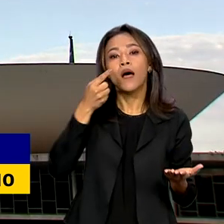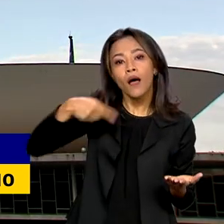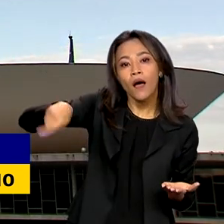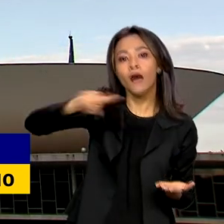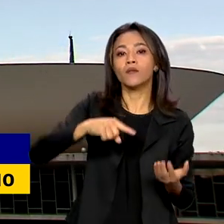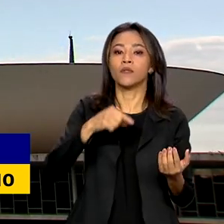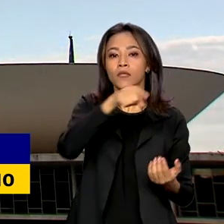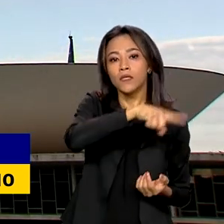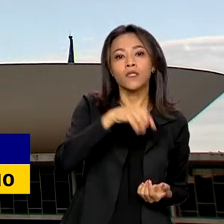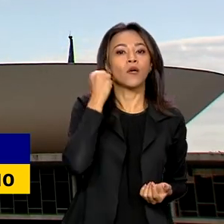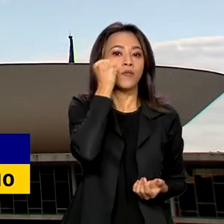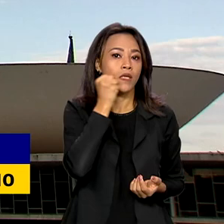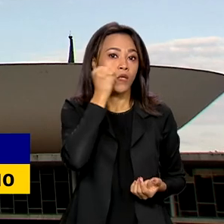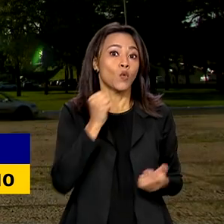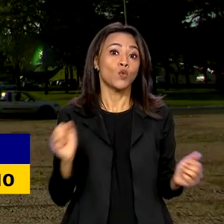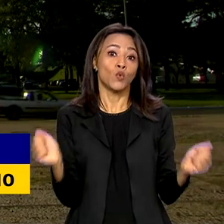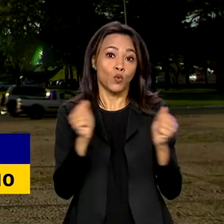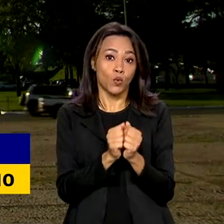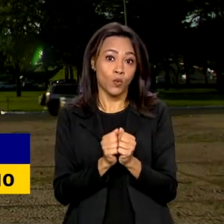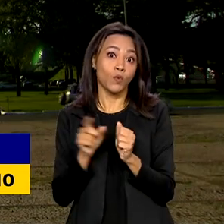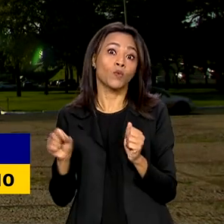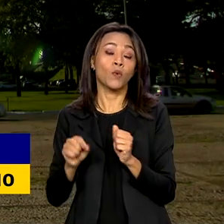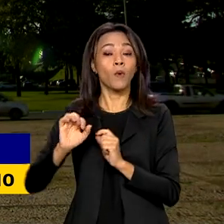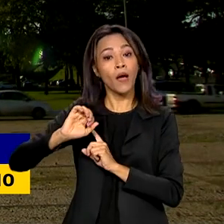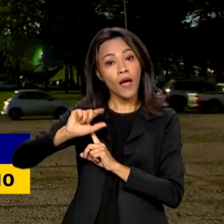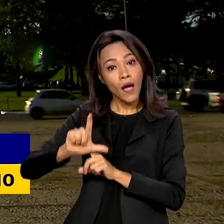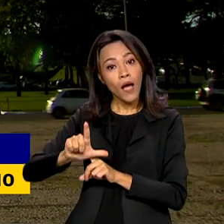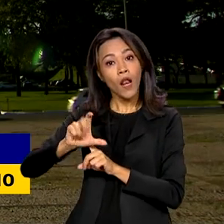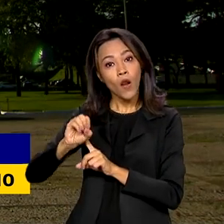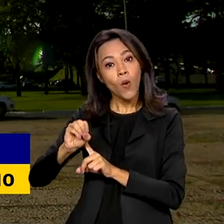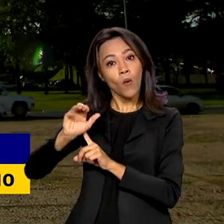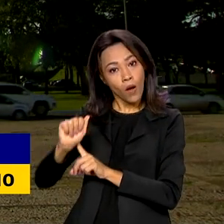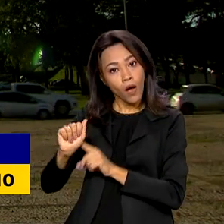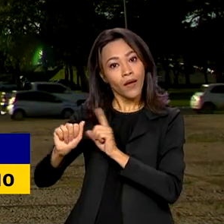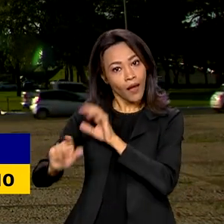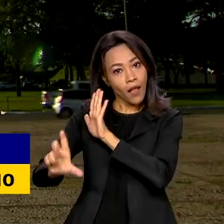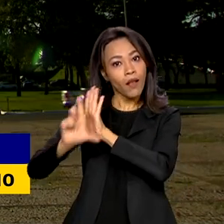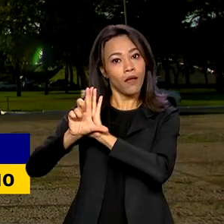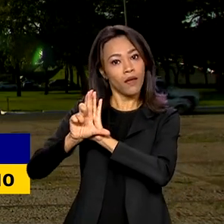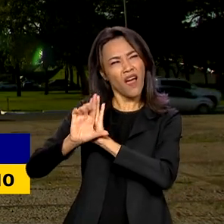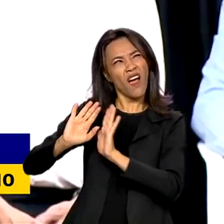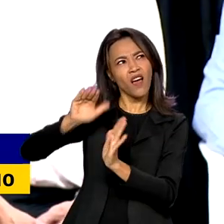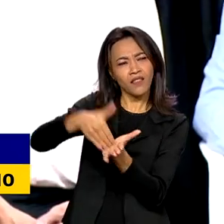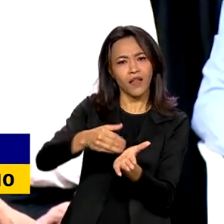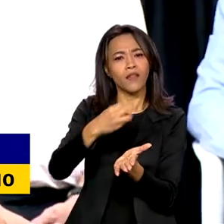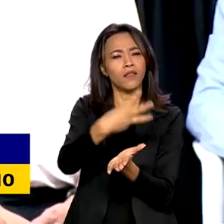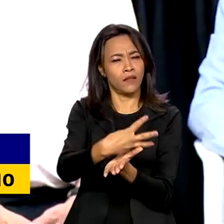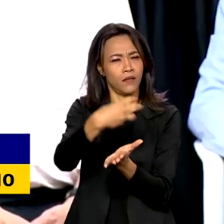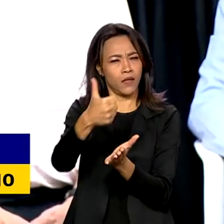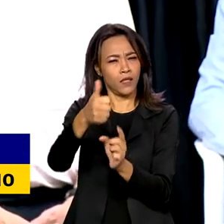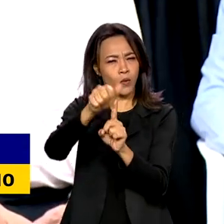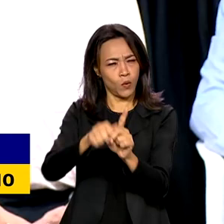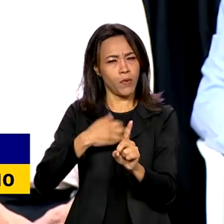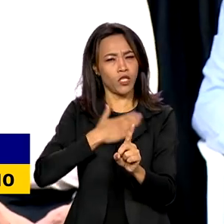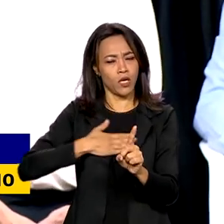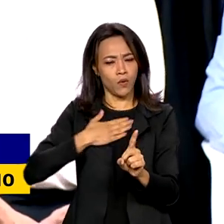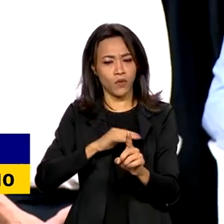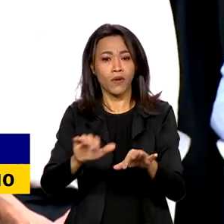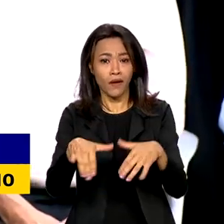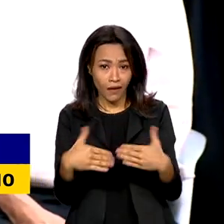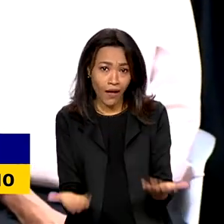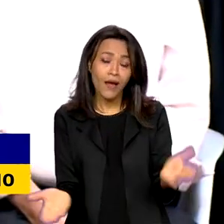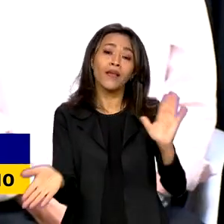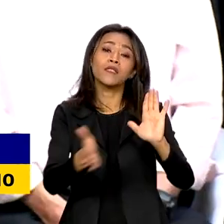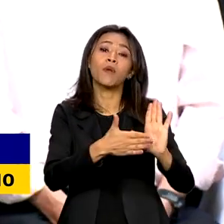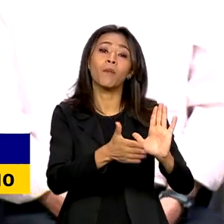junto com a Lei Orçamentária Anual, a LOA, até 31 de agosto. Claro que as pautas e as demandas